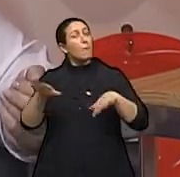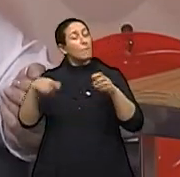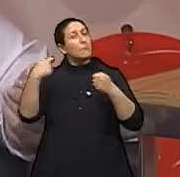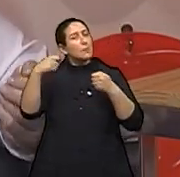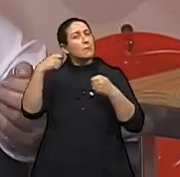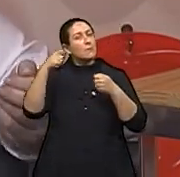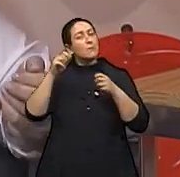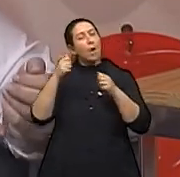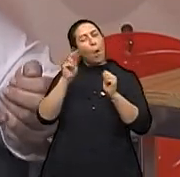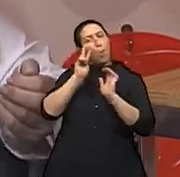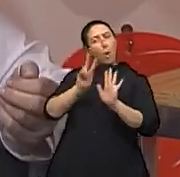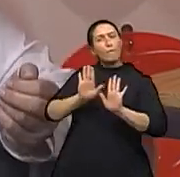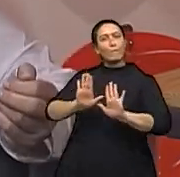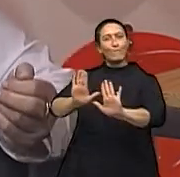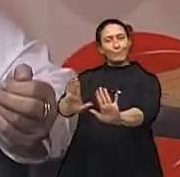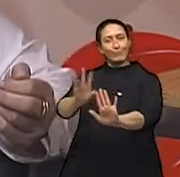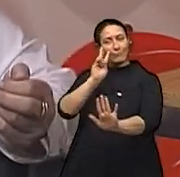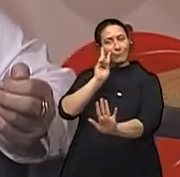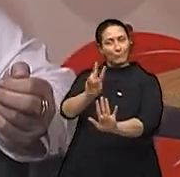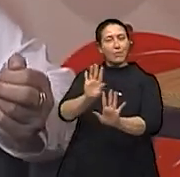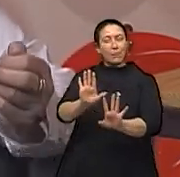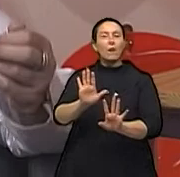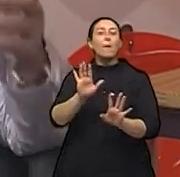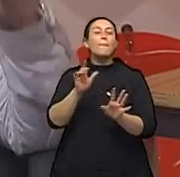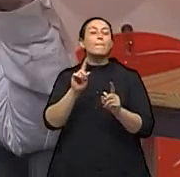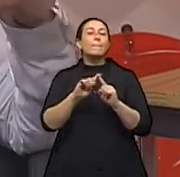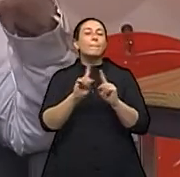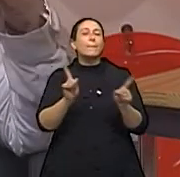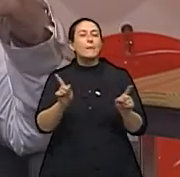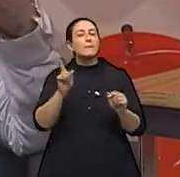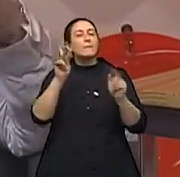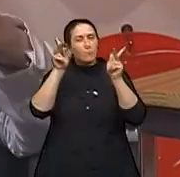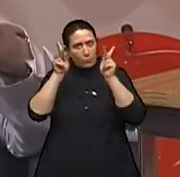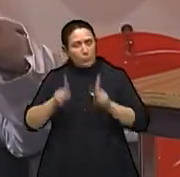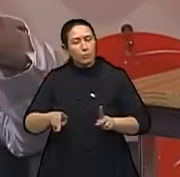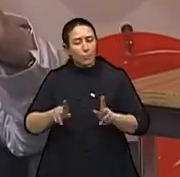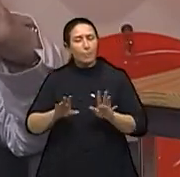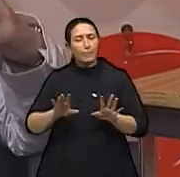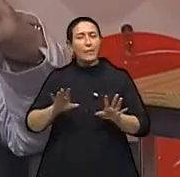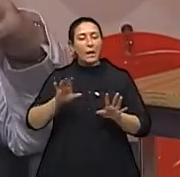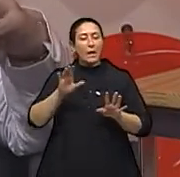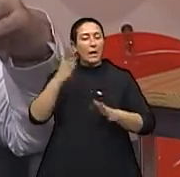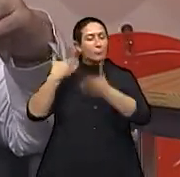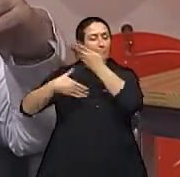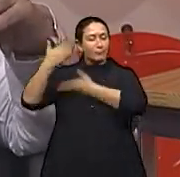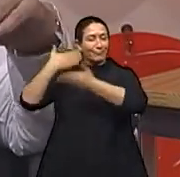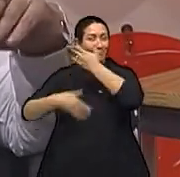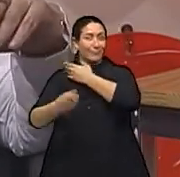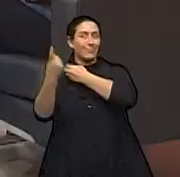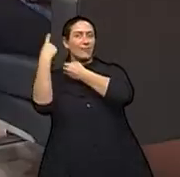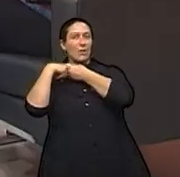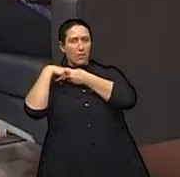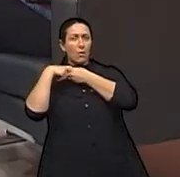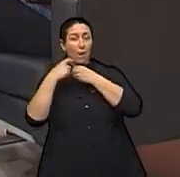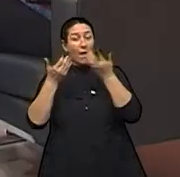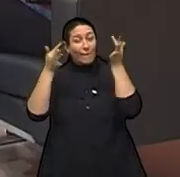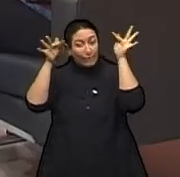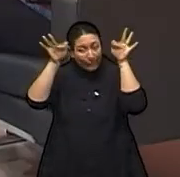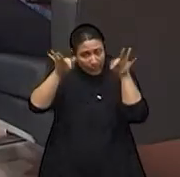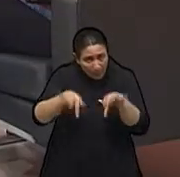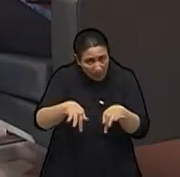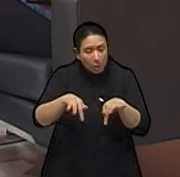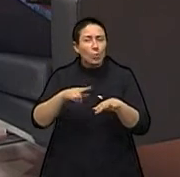regressão à distância por essa pessoa. Ah, ok. Tá? Agora, a própria regressão, ao terminar, nós fomos sempre